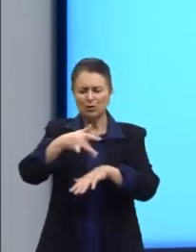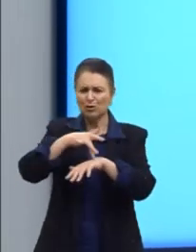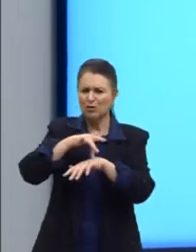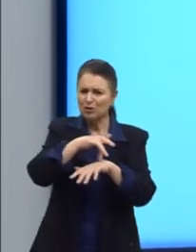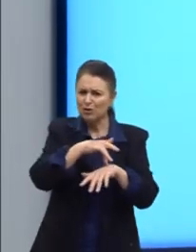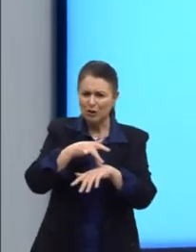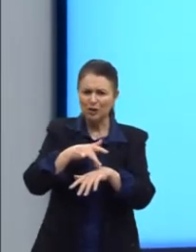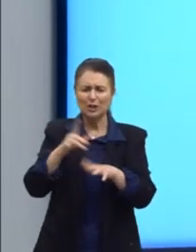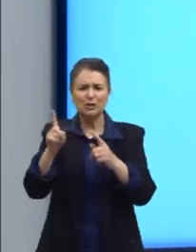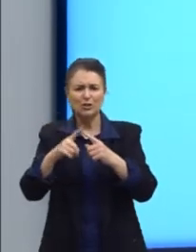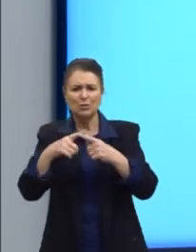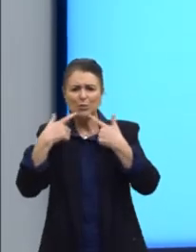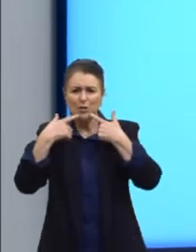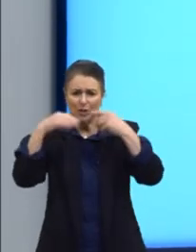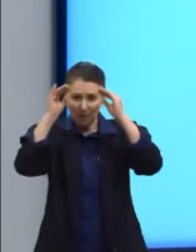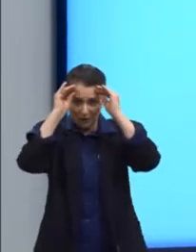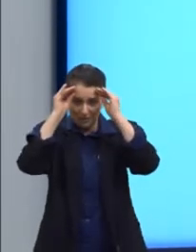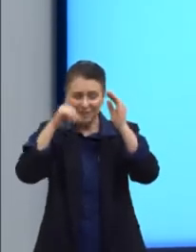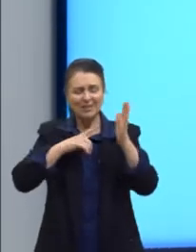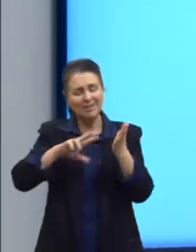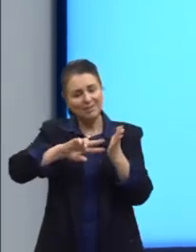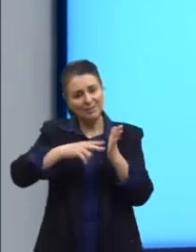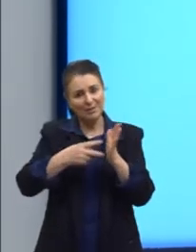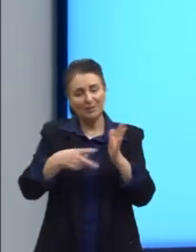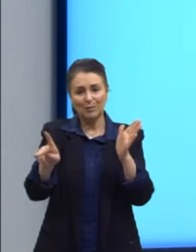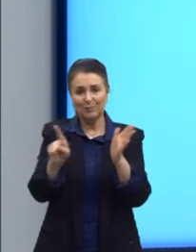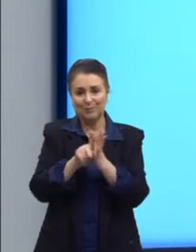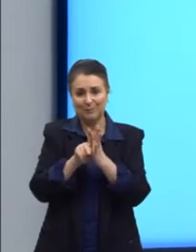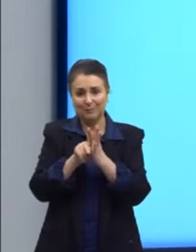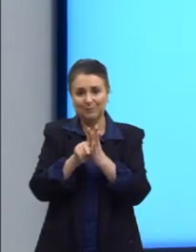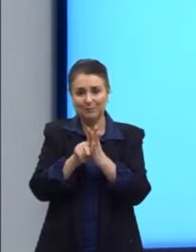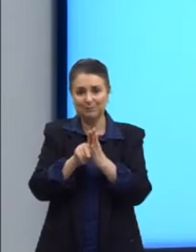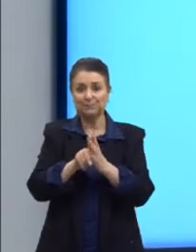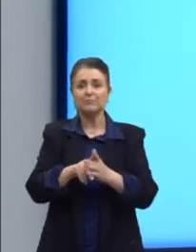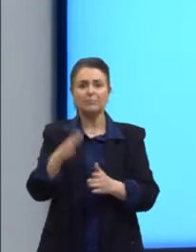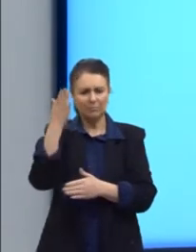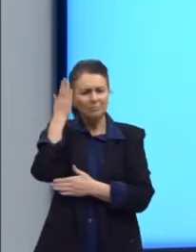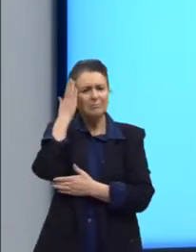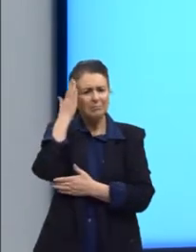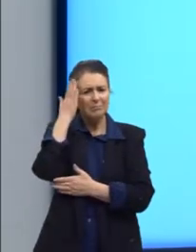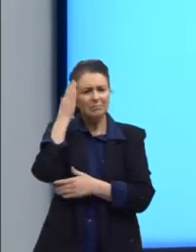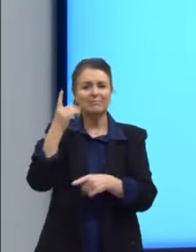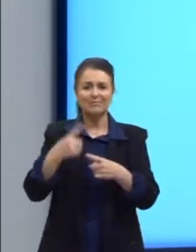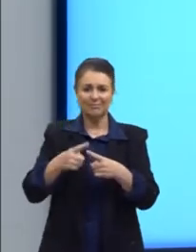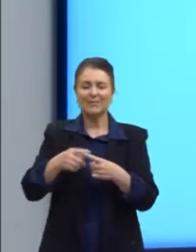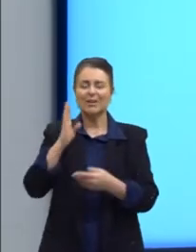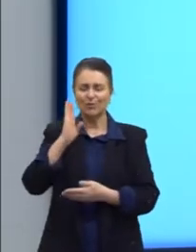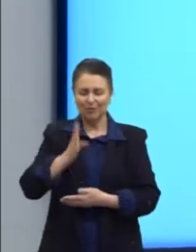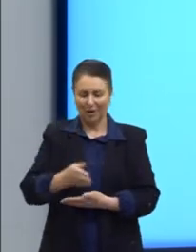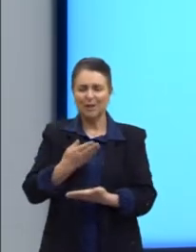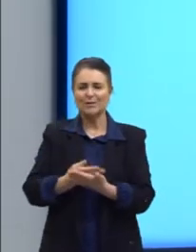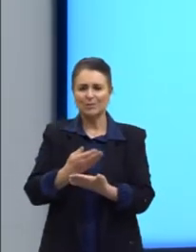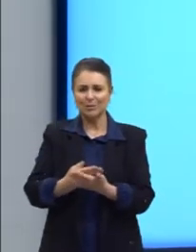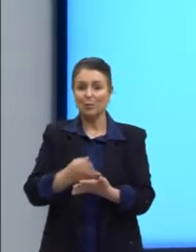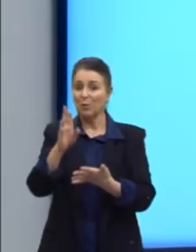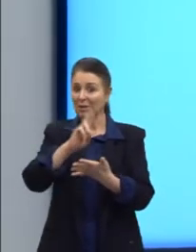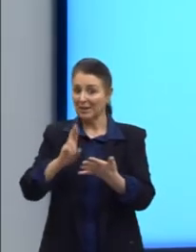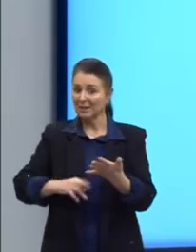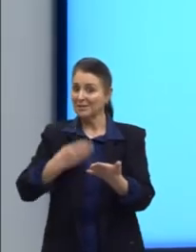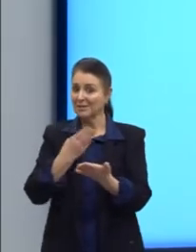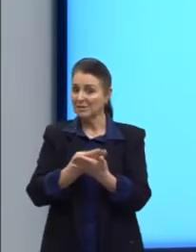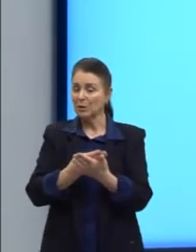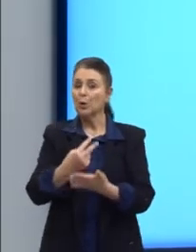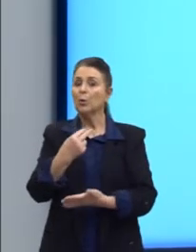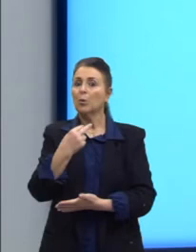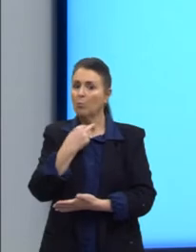linguagem, o seriam o significado disso especificamente. Embora nós já saibamos, porque nós já vimos aqui o que não pode ter